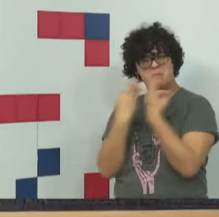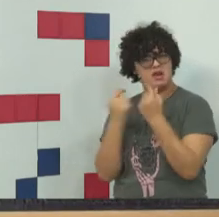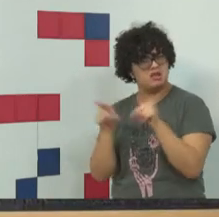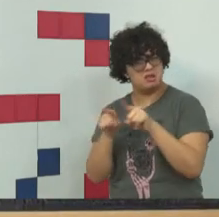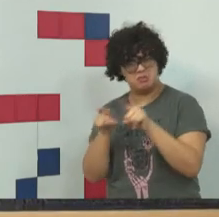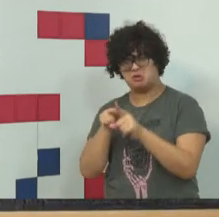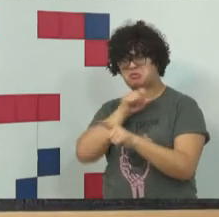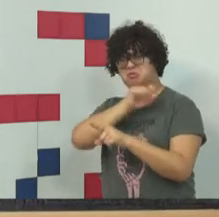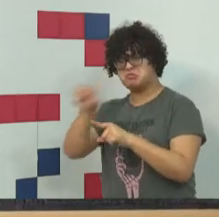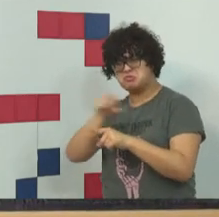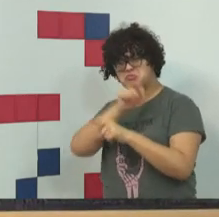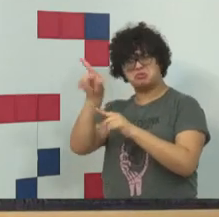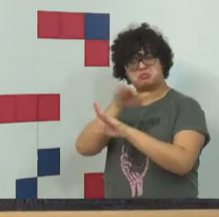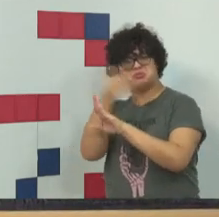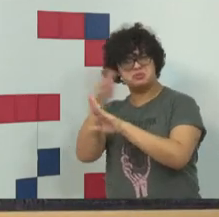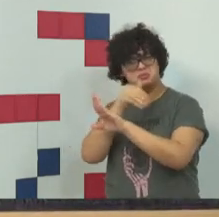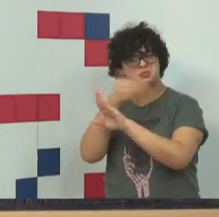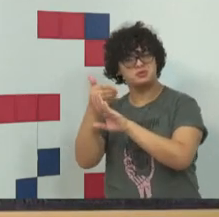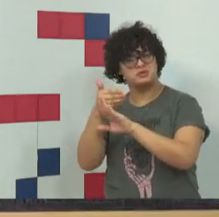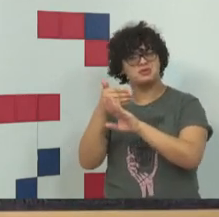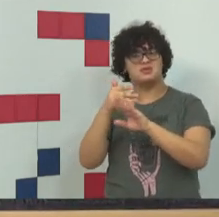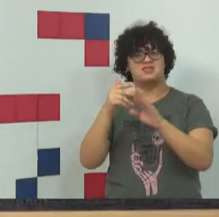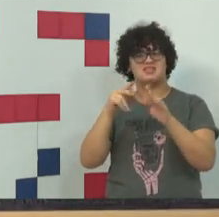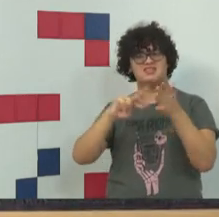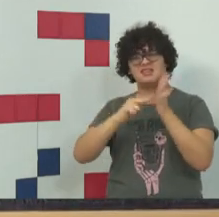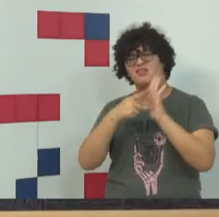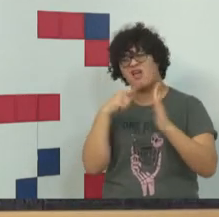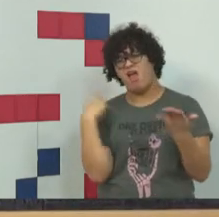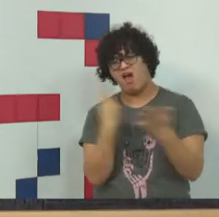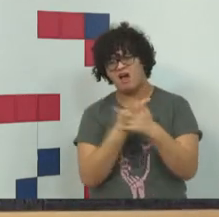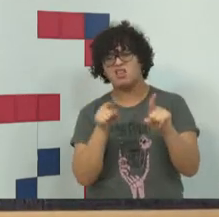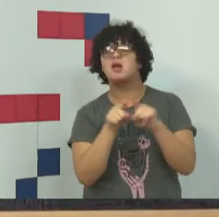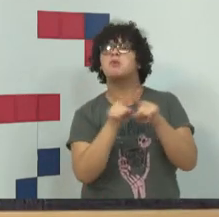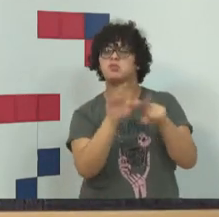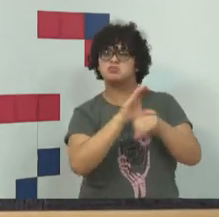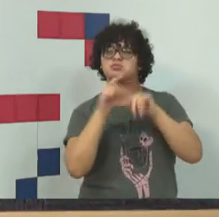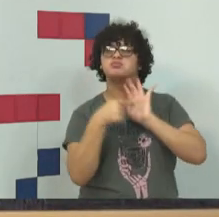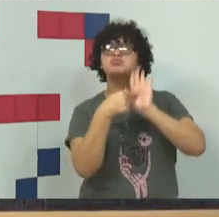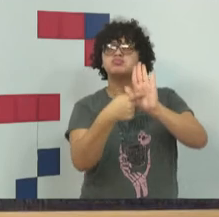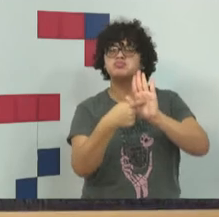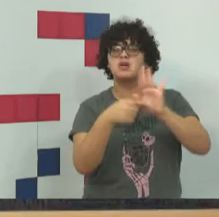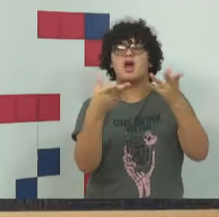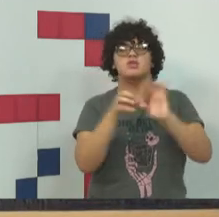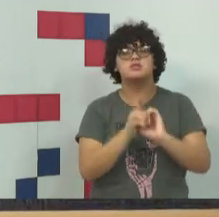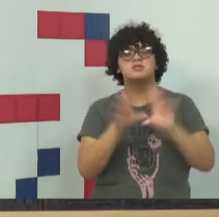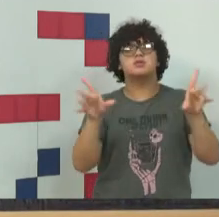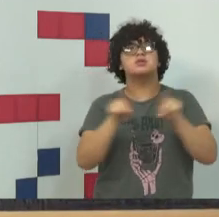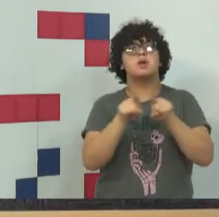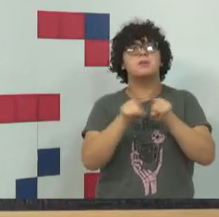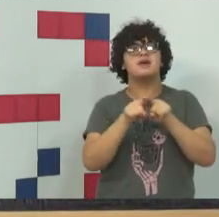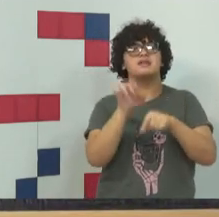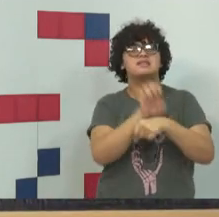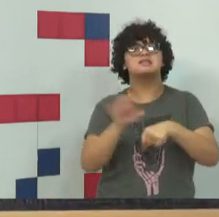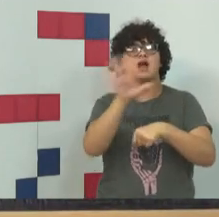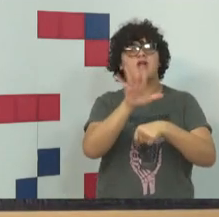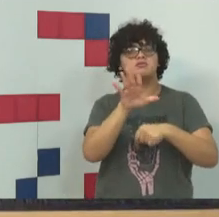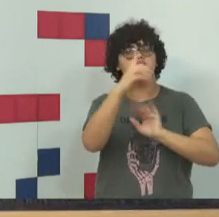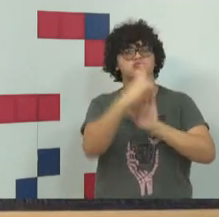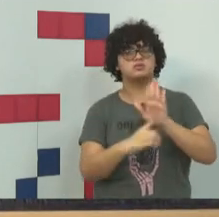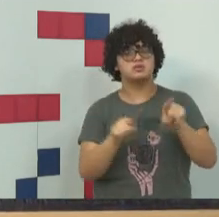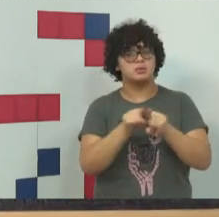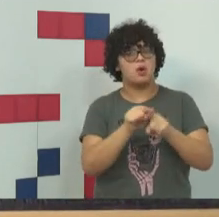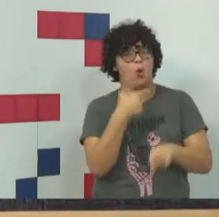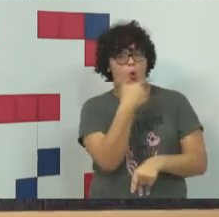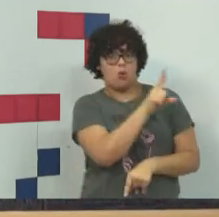magistrados, é atentar contra a Constituição, a democracia e o Estado de Direito. O Barroso complementou,